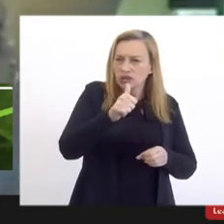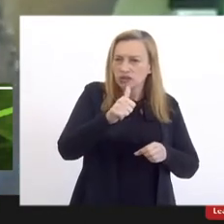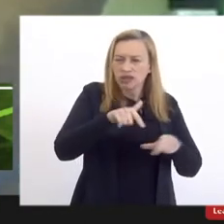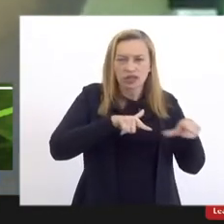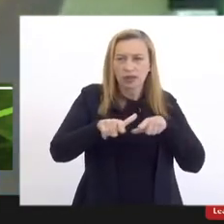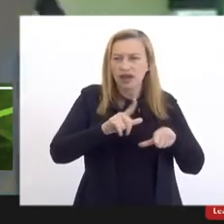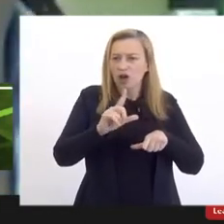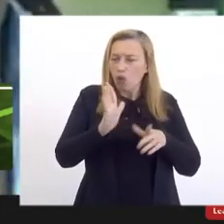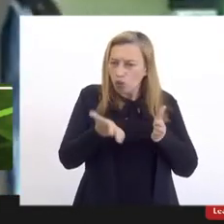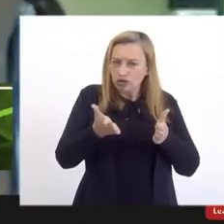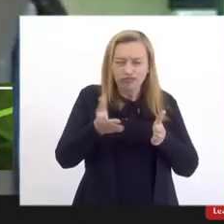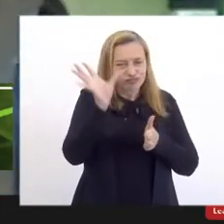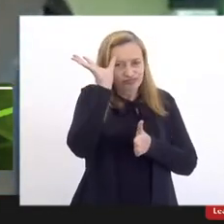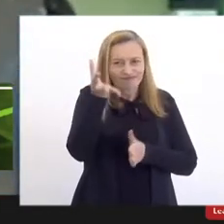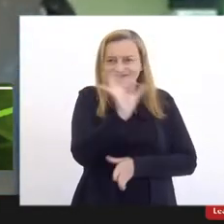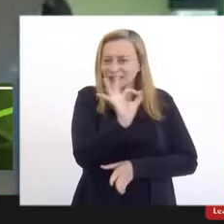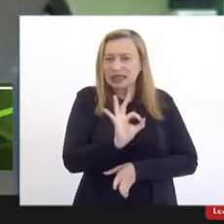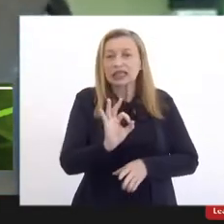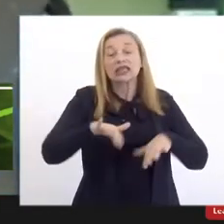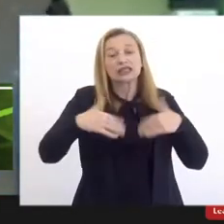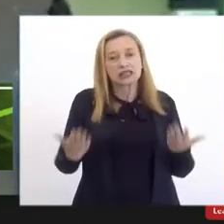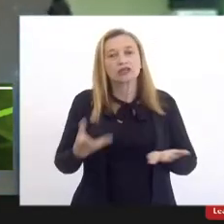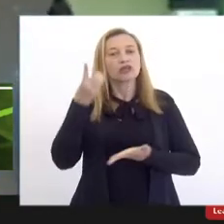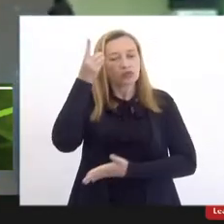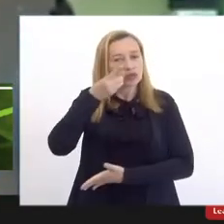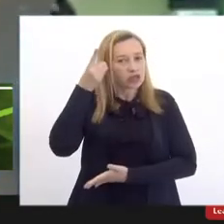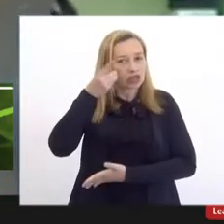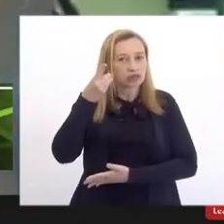Então, senhores deputados,